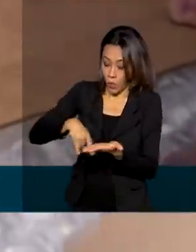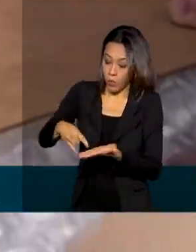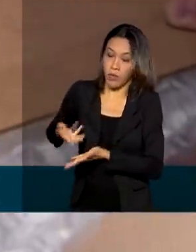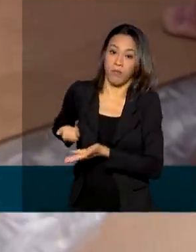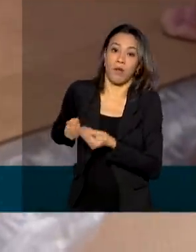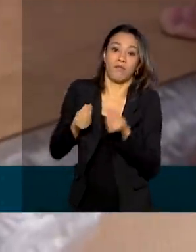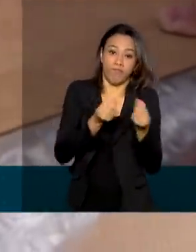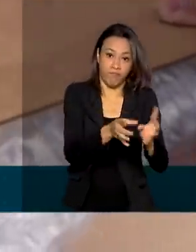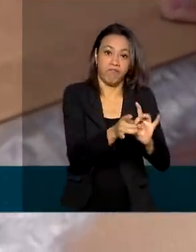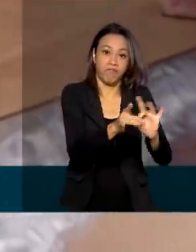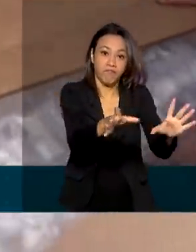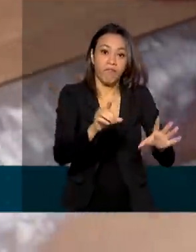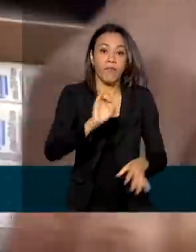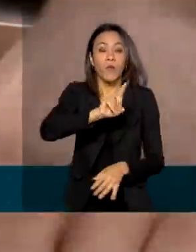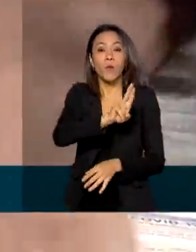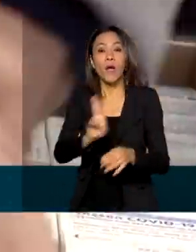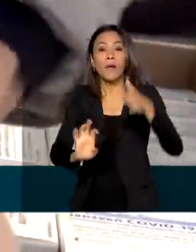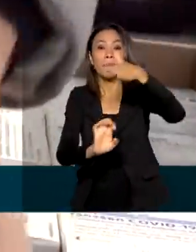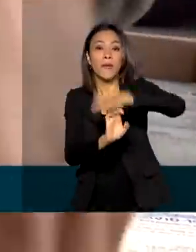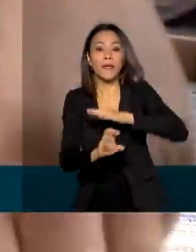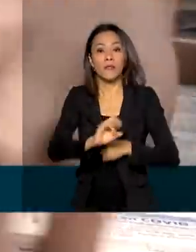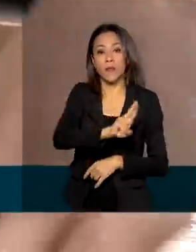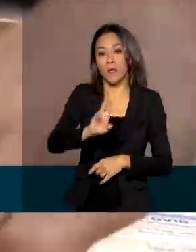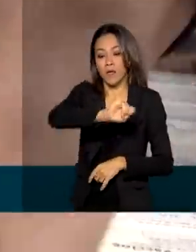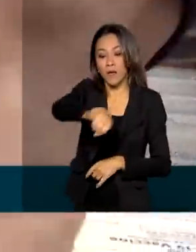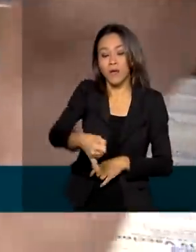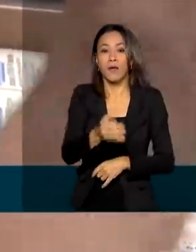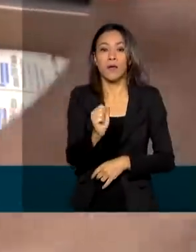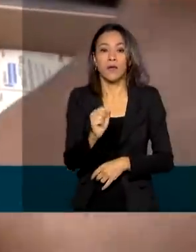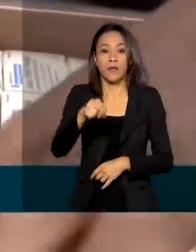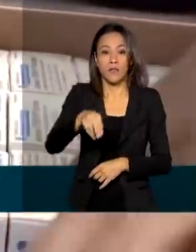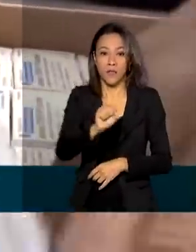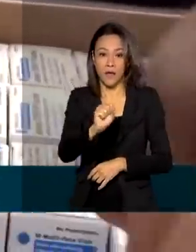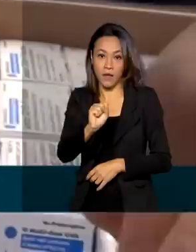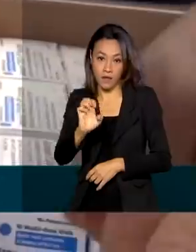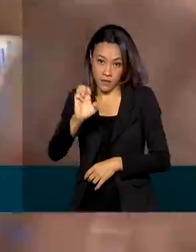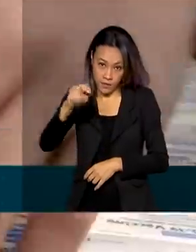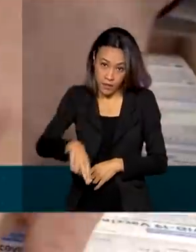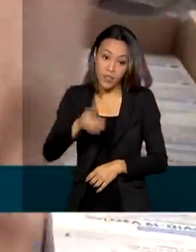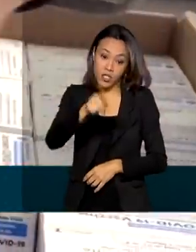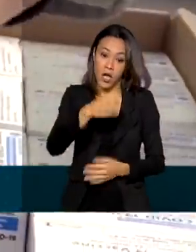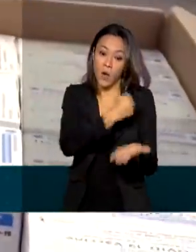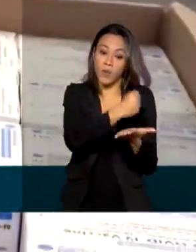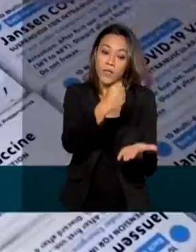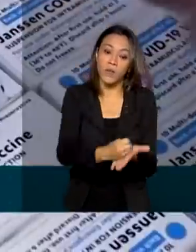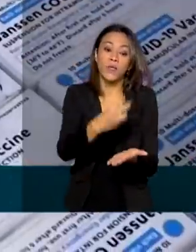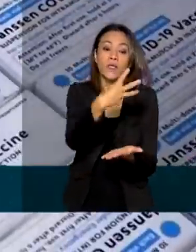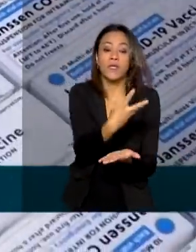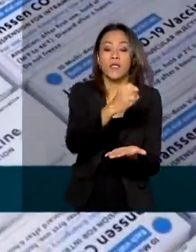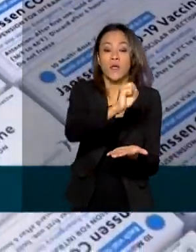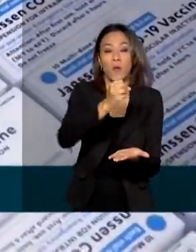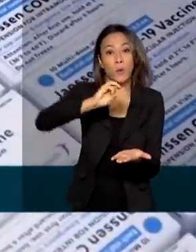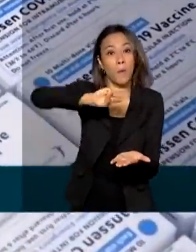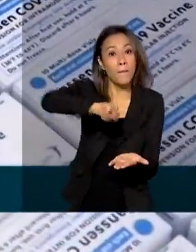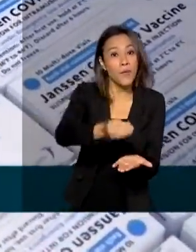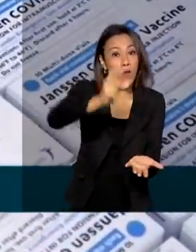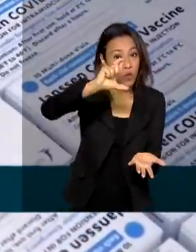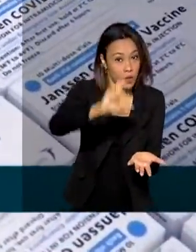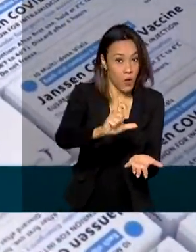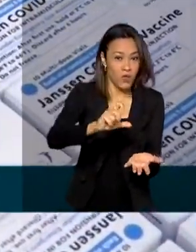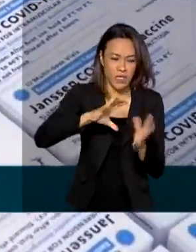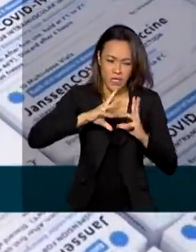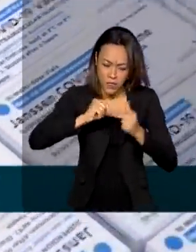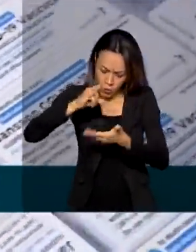O imunizante é de dose única e o governo brasileiro já encomendou 38 milhões de doses. Se toda a